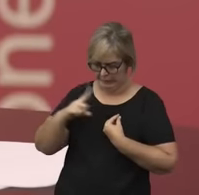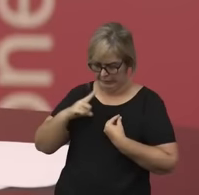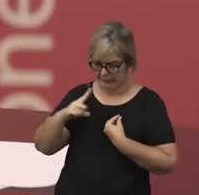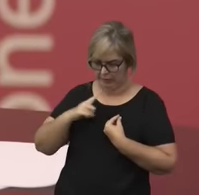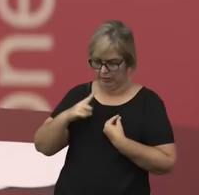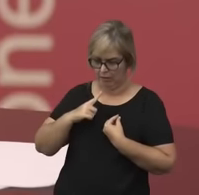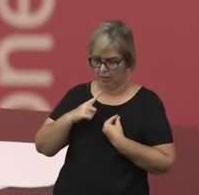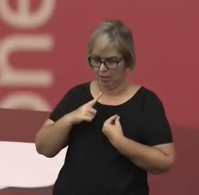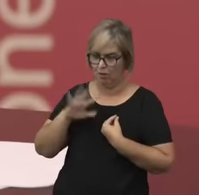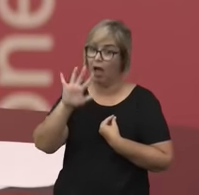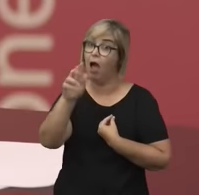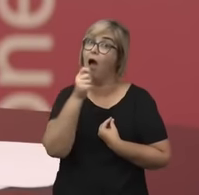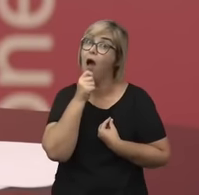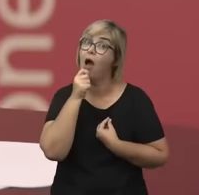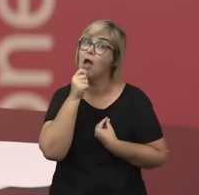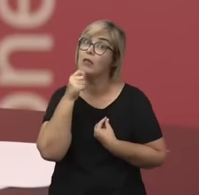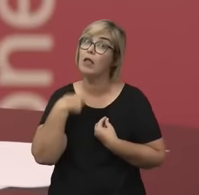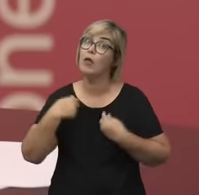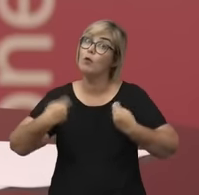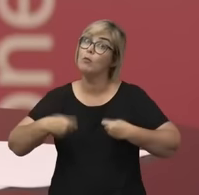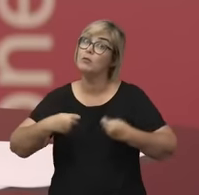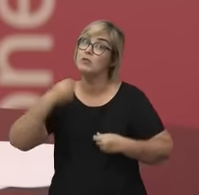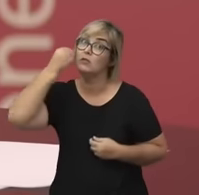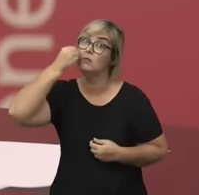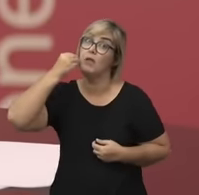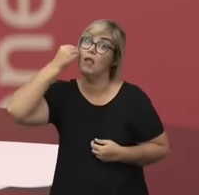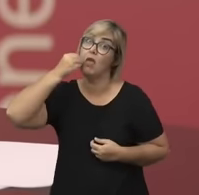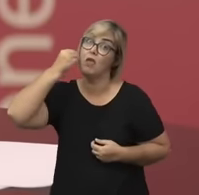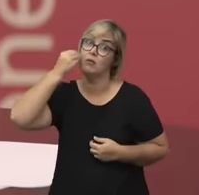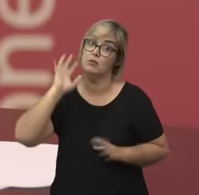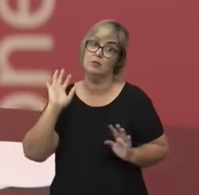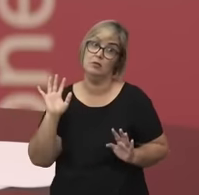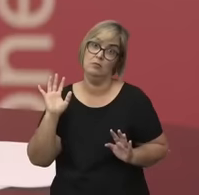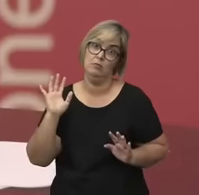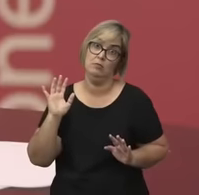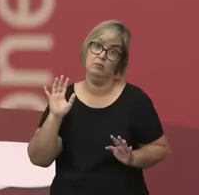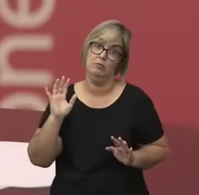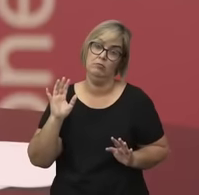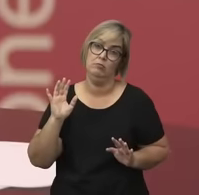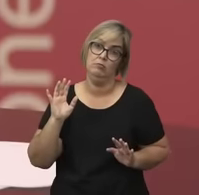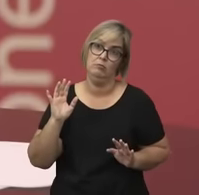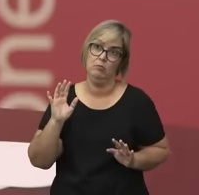não passaram pelo meu escrutínio, né? Pela minha capacidade